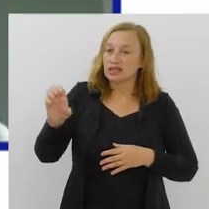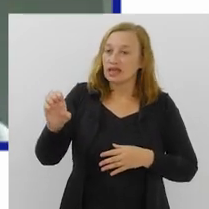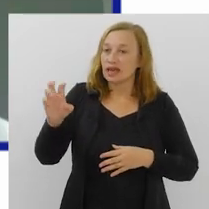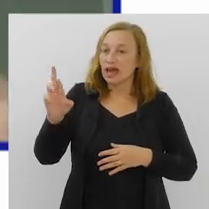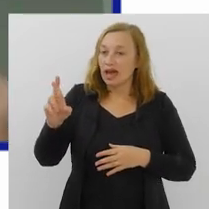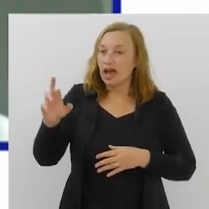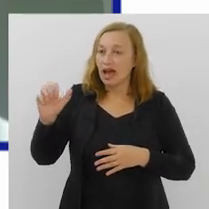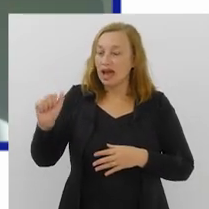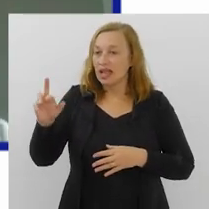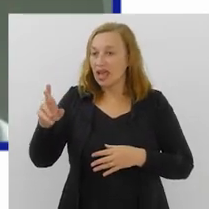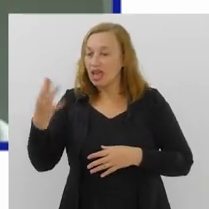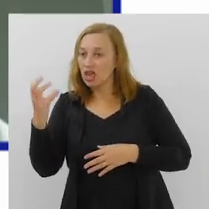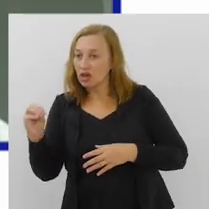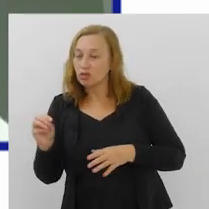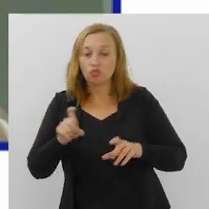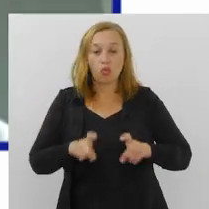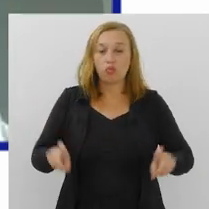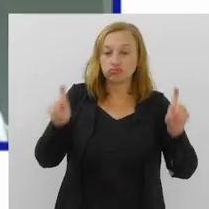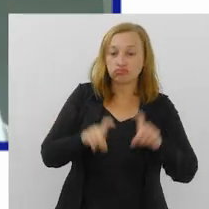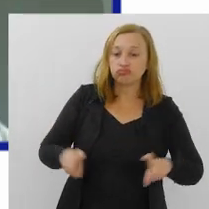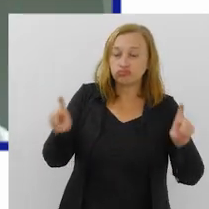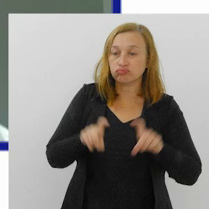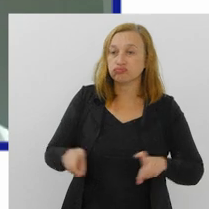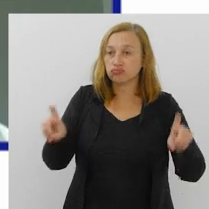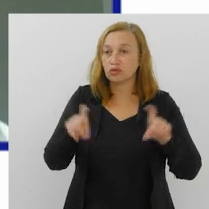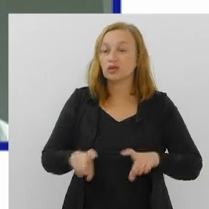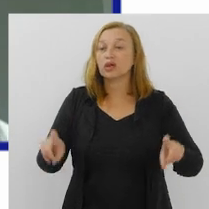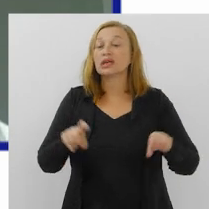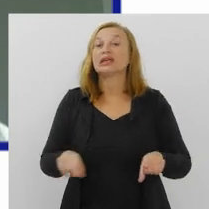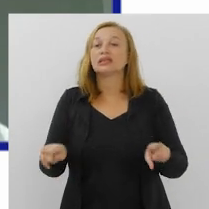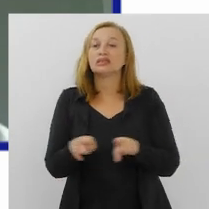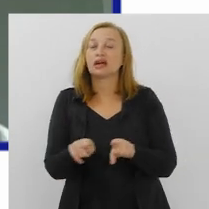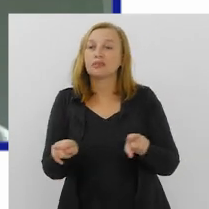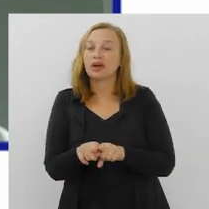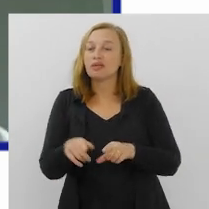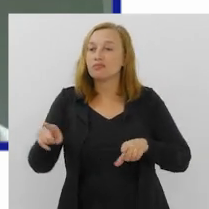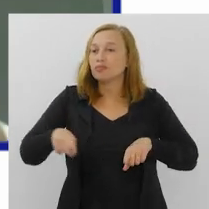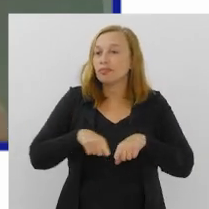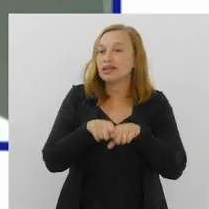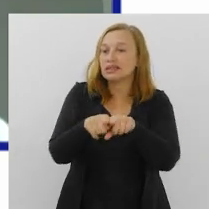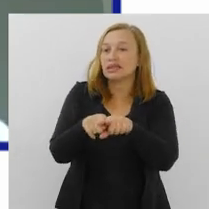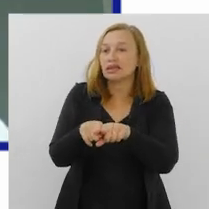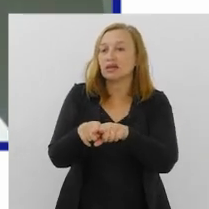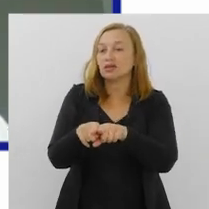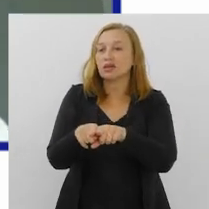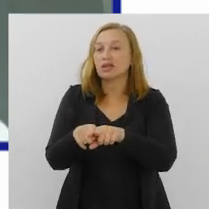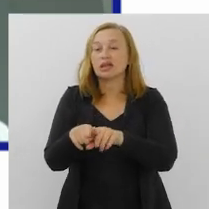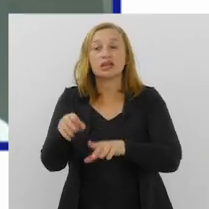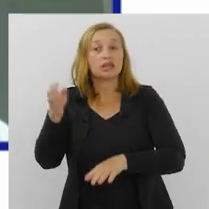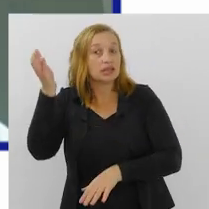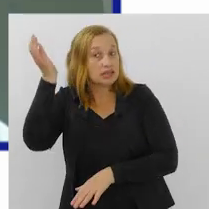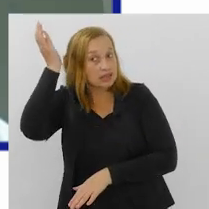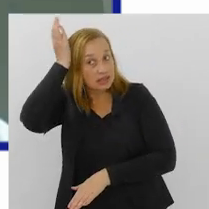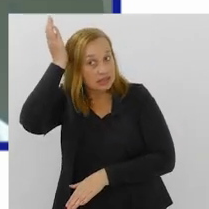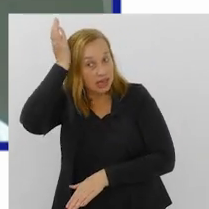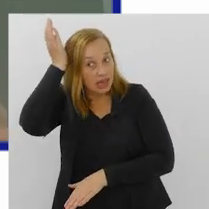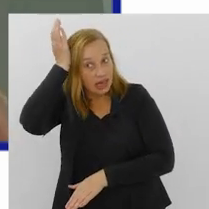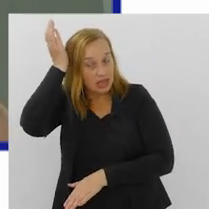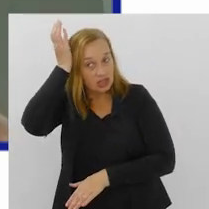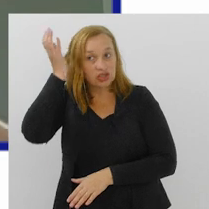soldador, computador, informática. E também estamos fazendo parcerias com o Senai,